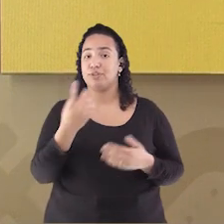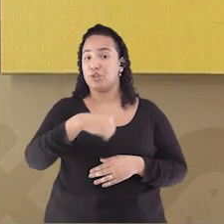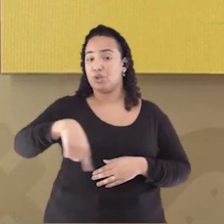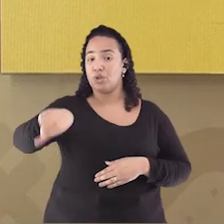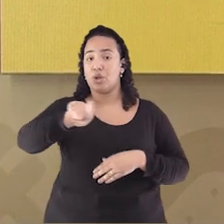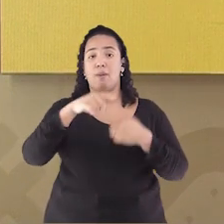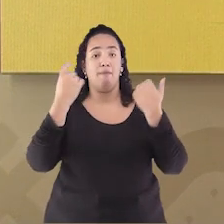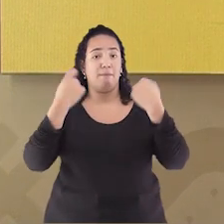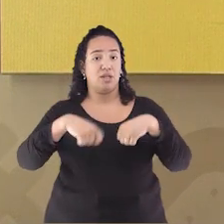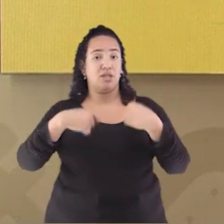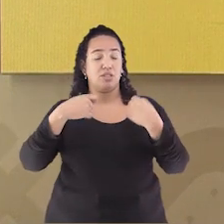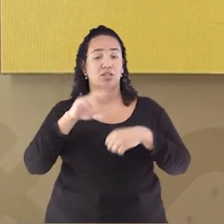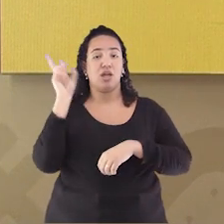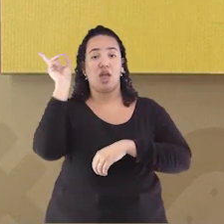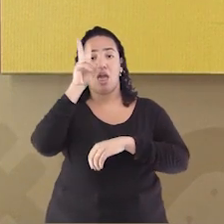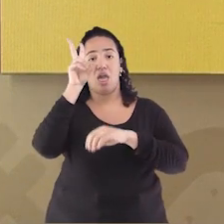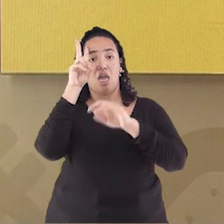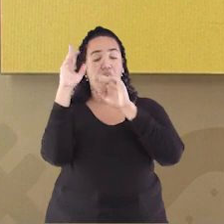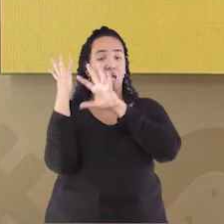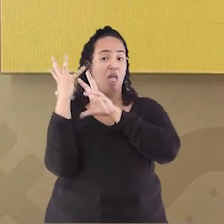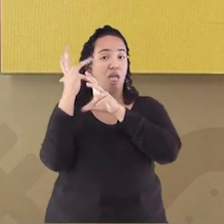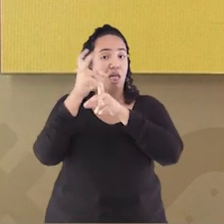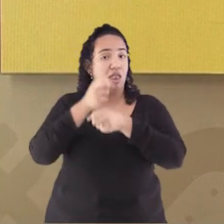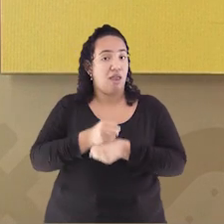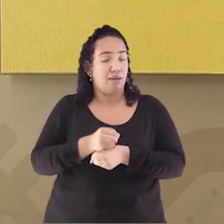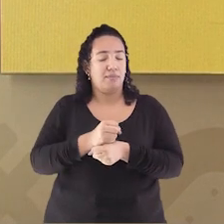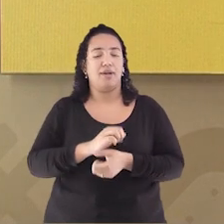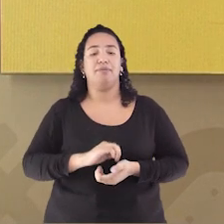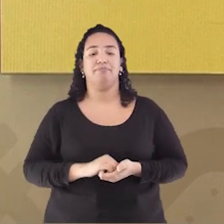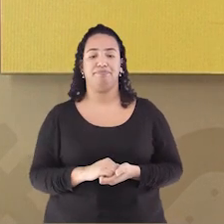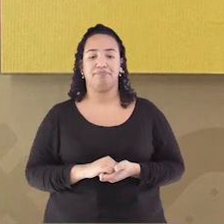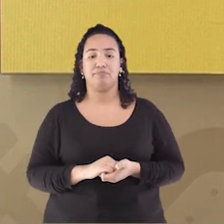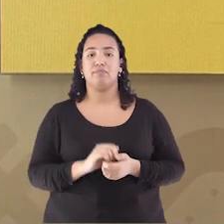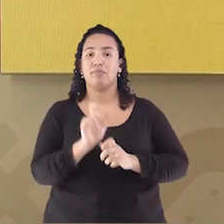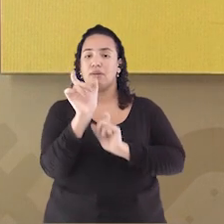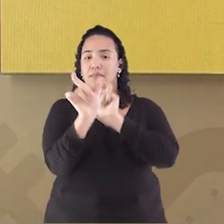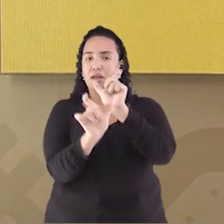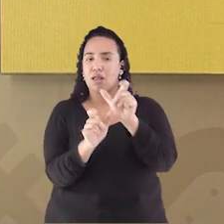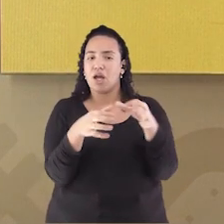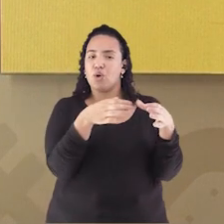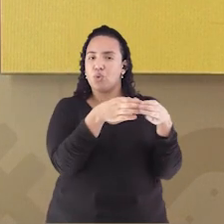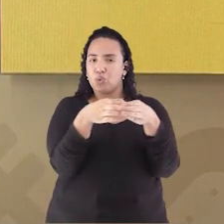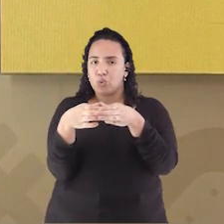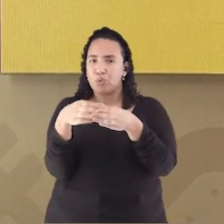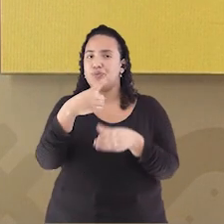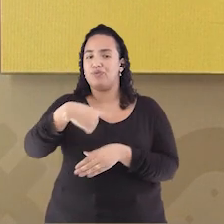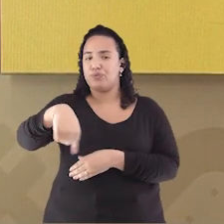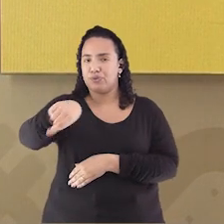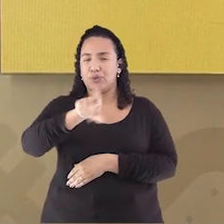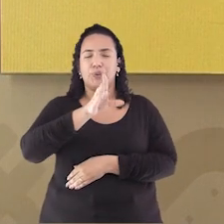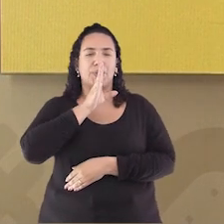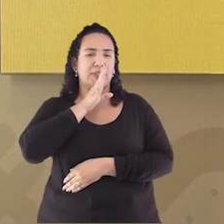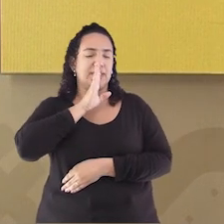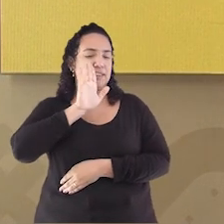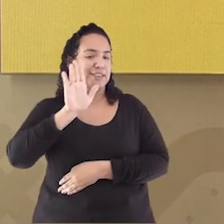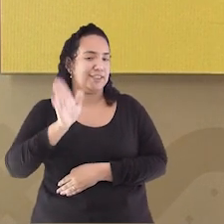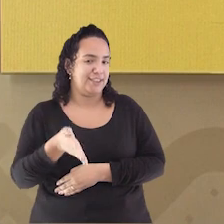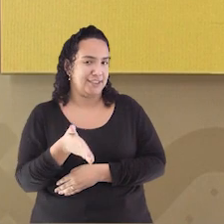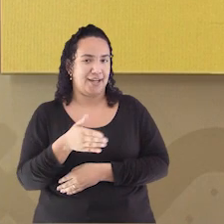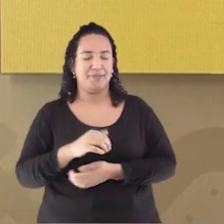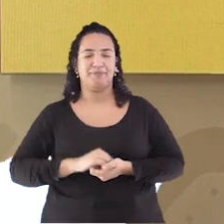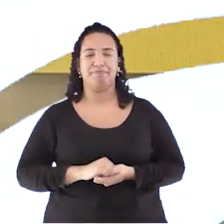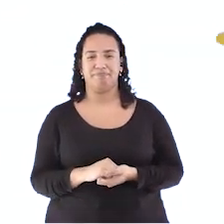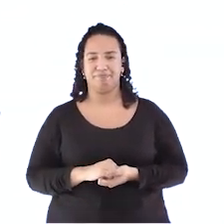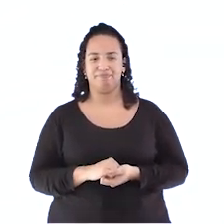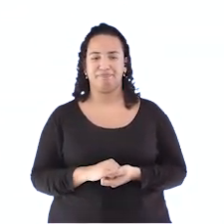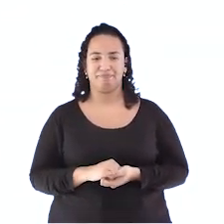relembrar Algumas classes de palavras Que já são bem conhecidas por você Veja aqui